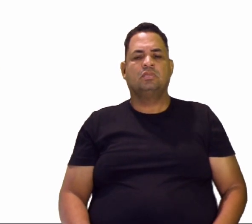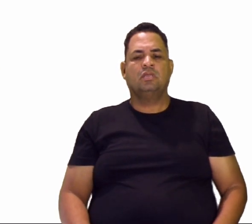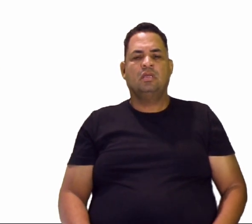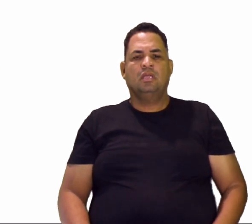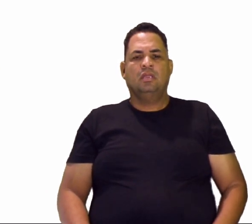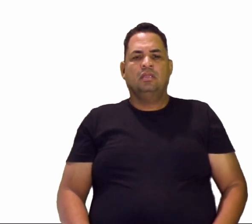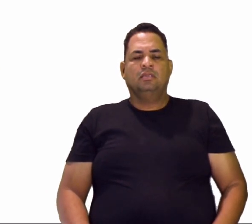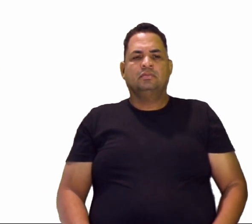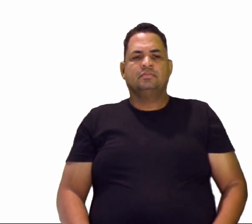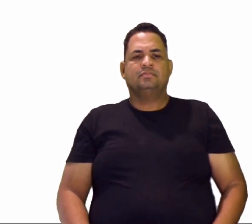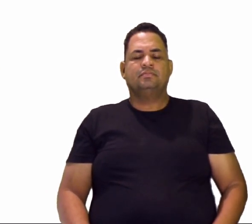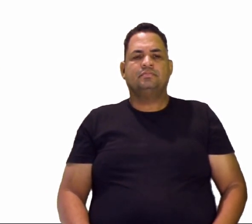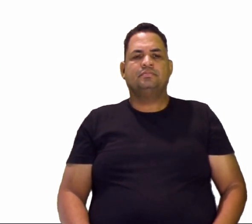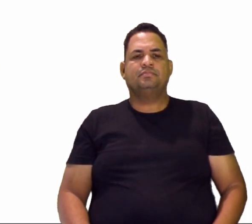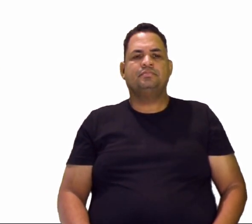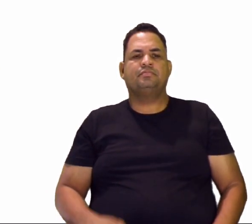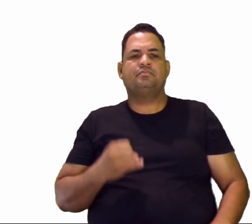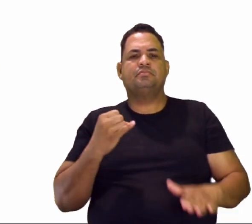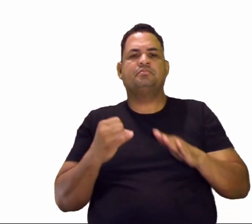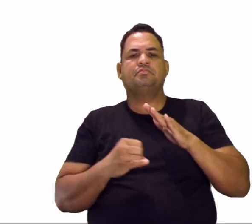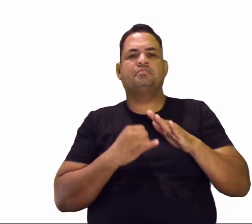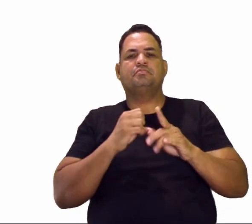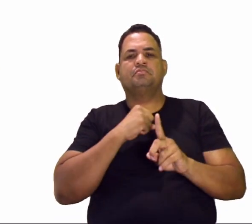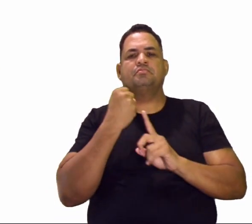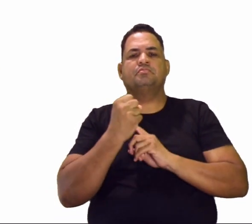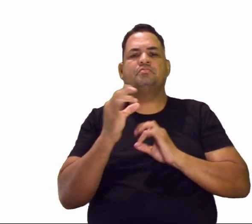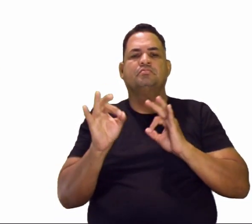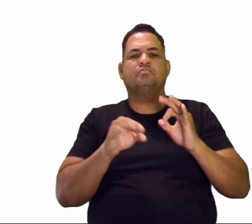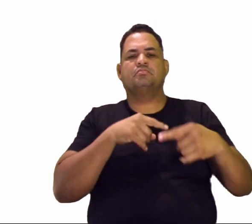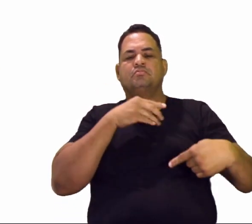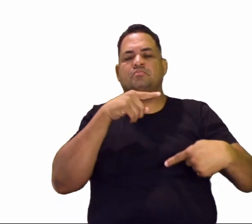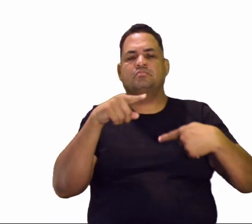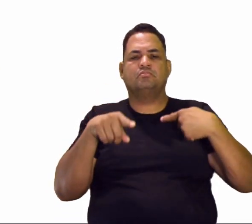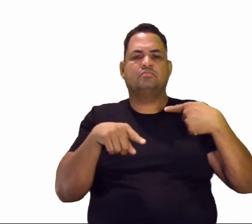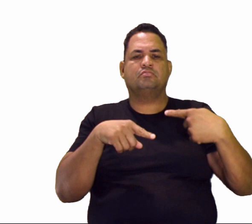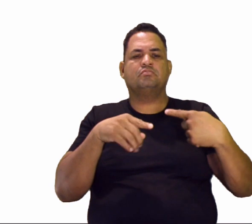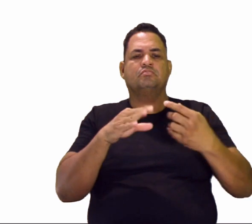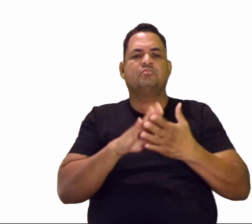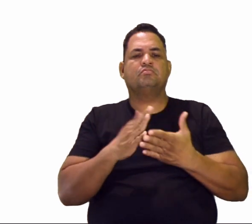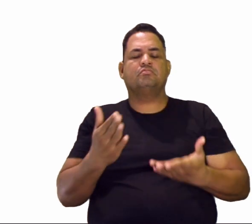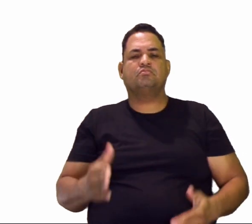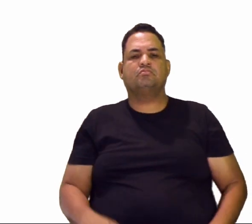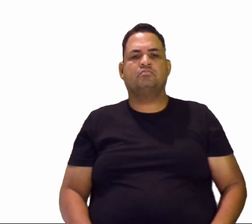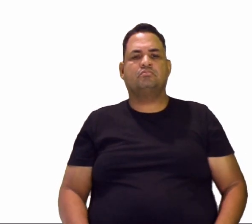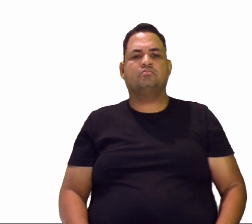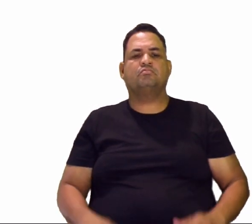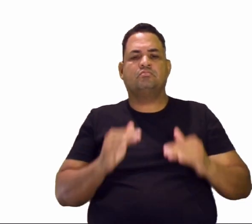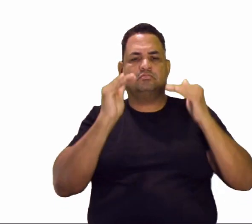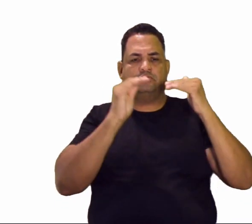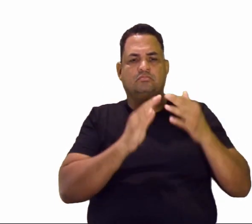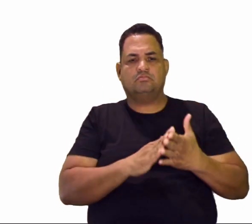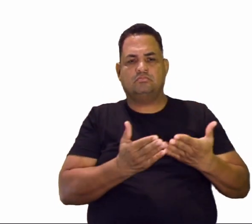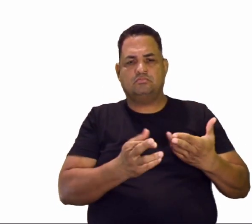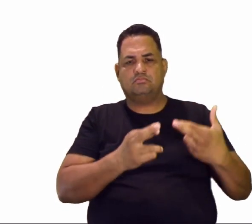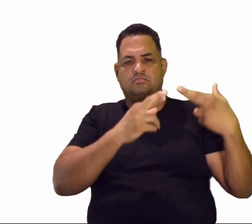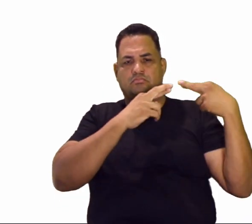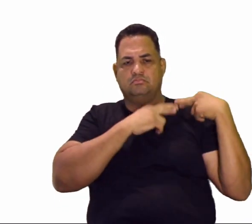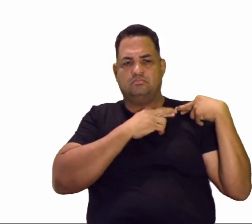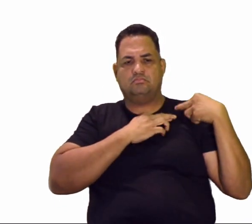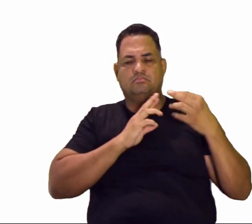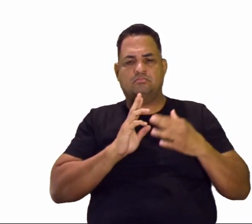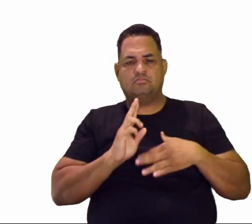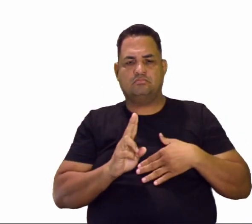Então, olha só, a gente falou das instituições sociais. Qual é o objetivo das instituições sociais, né? Elas são responsáveis por manter